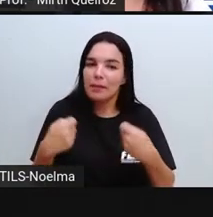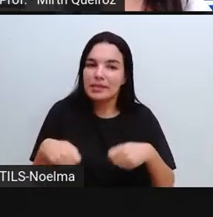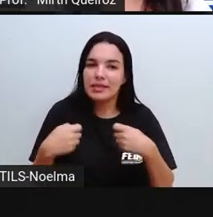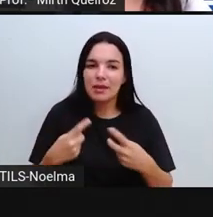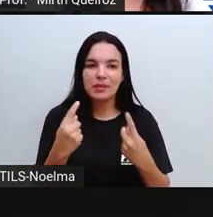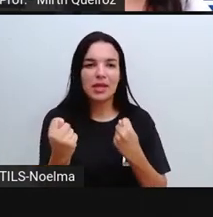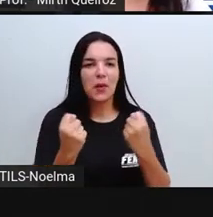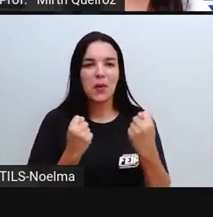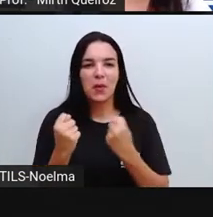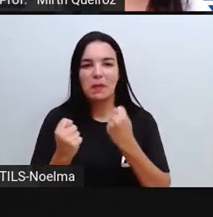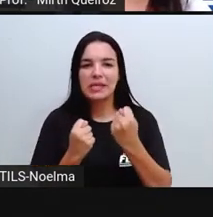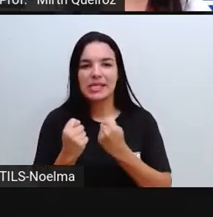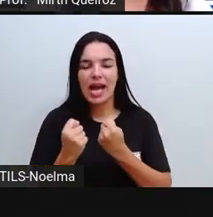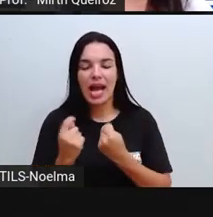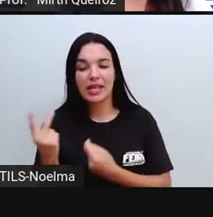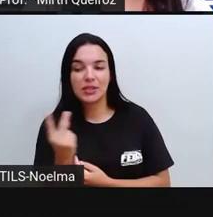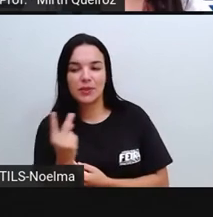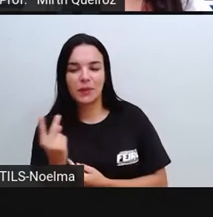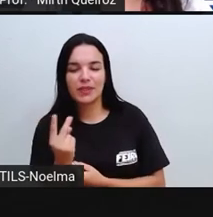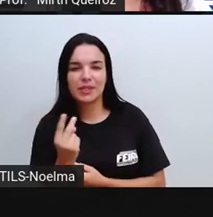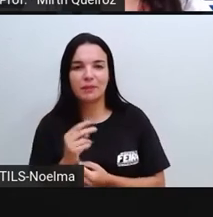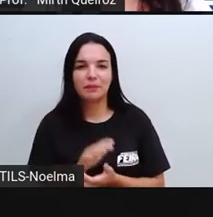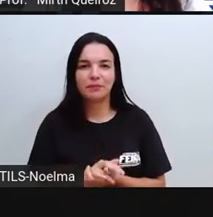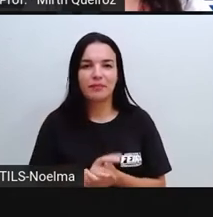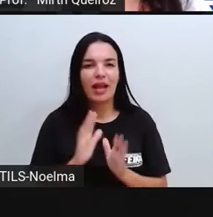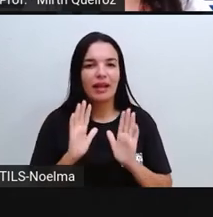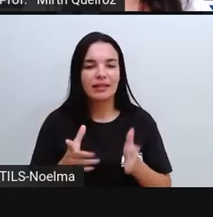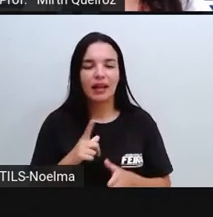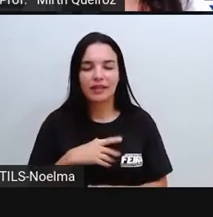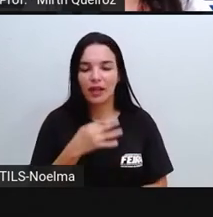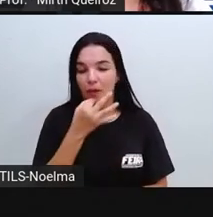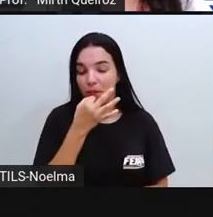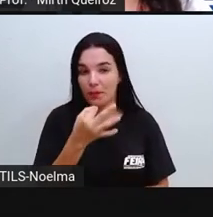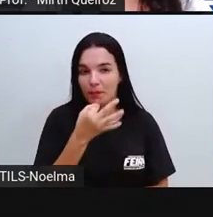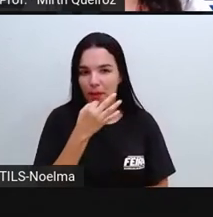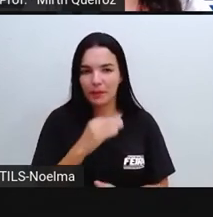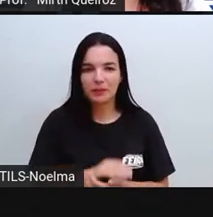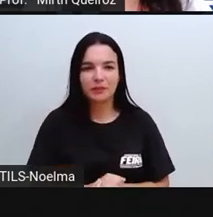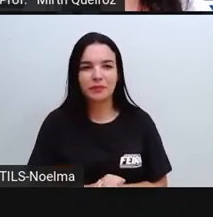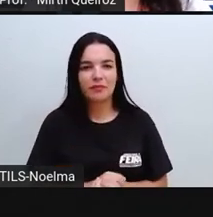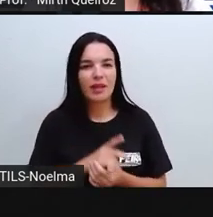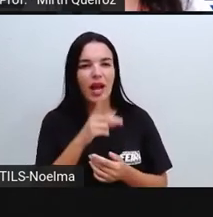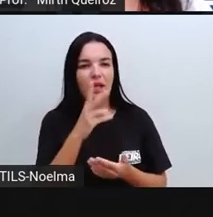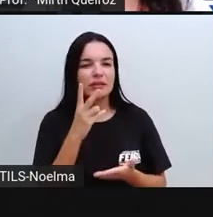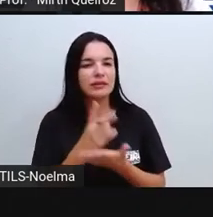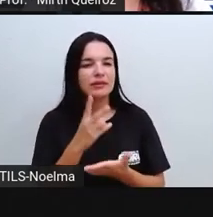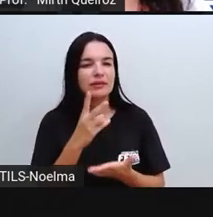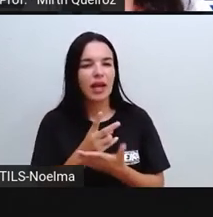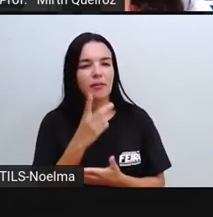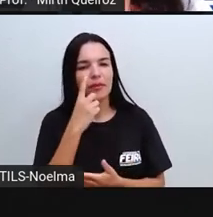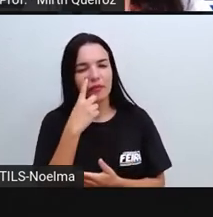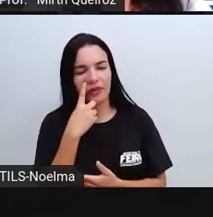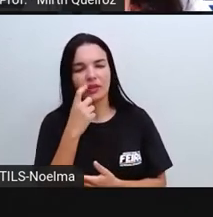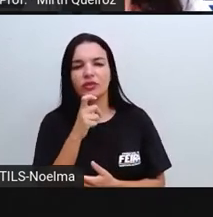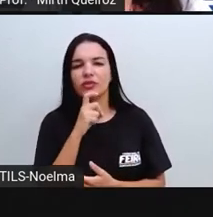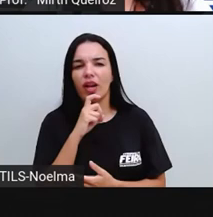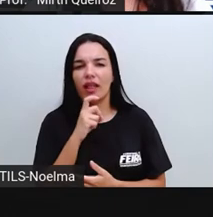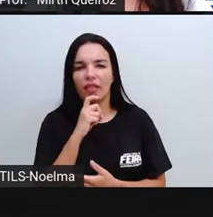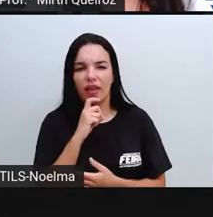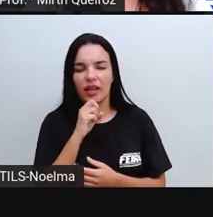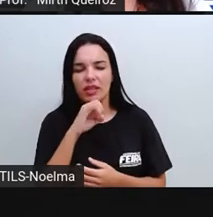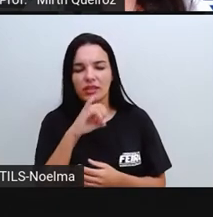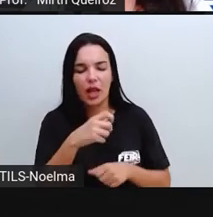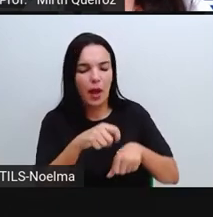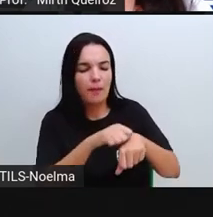vocês algumas dicas. Verifique sempre o estado da borracha, de vedação das geladeiras, para evitar o desperdício de energia.